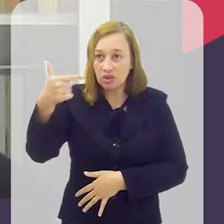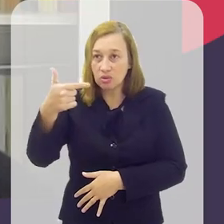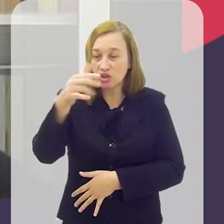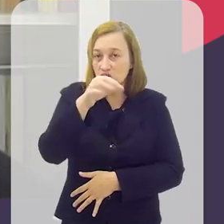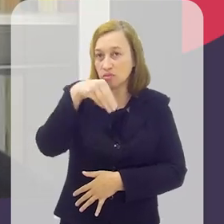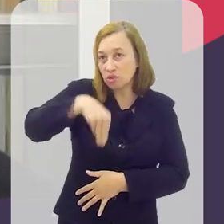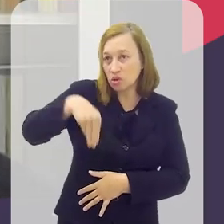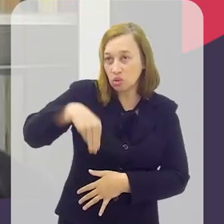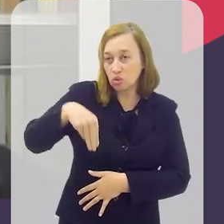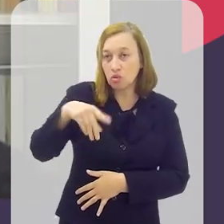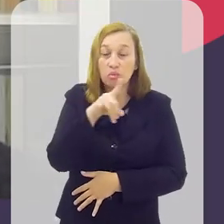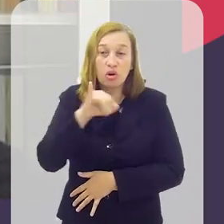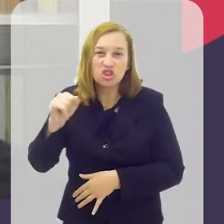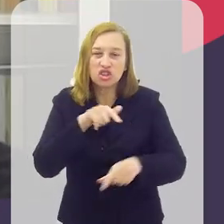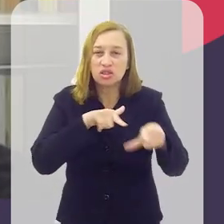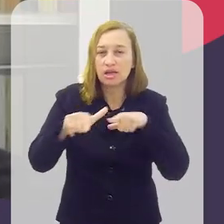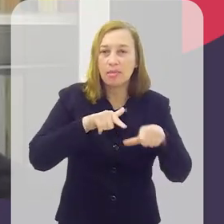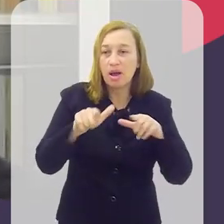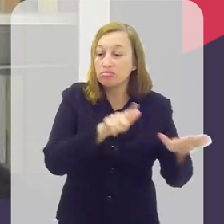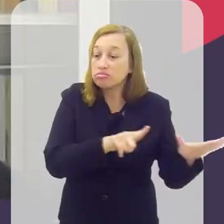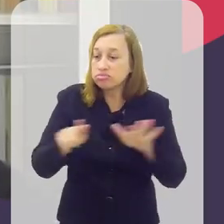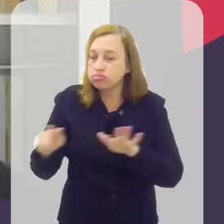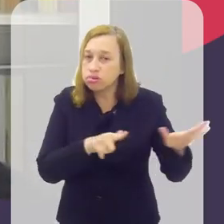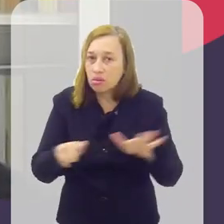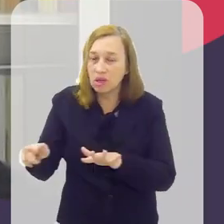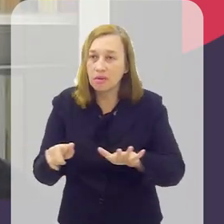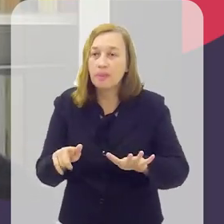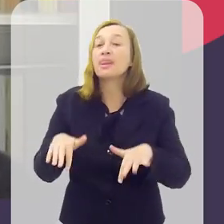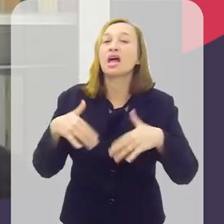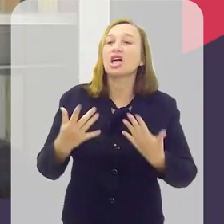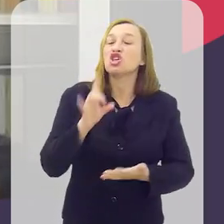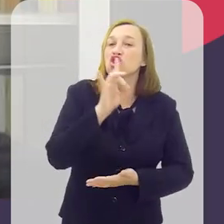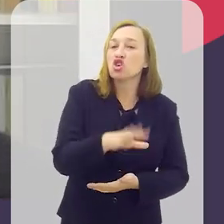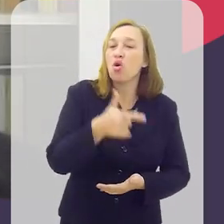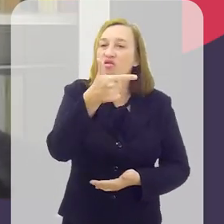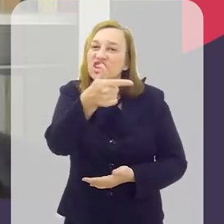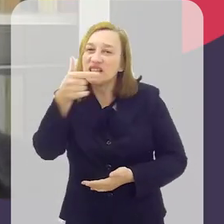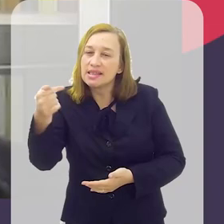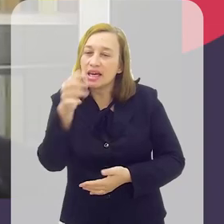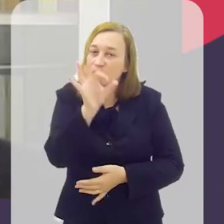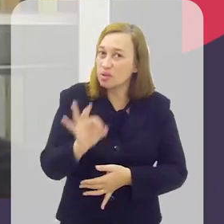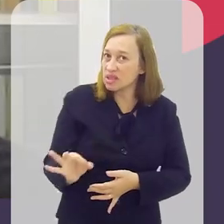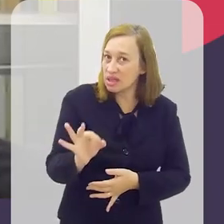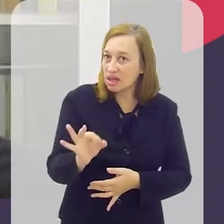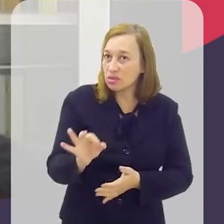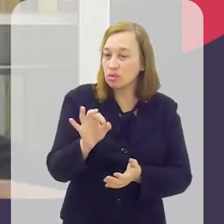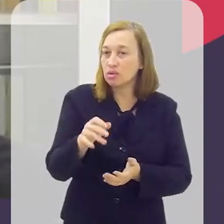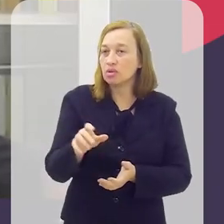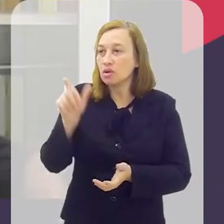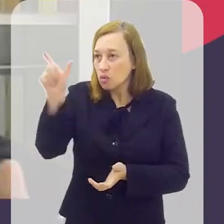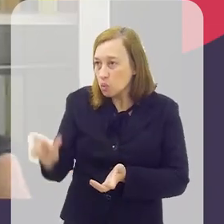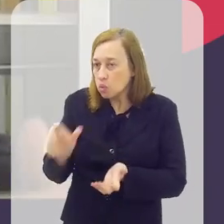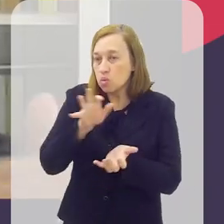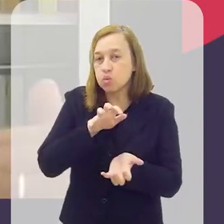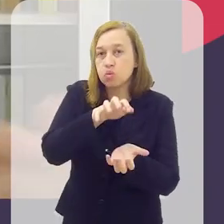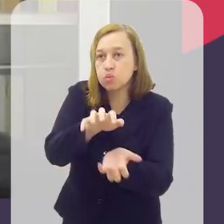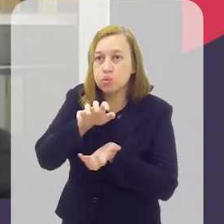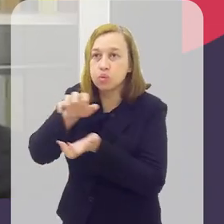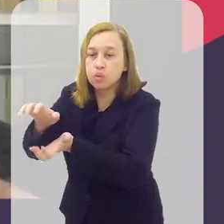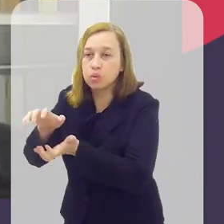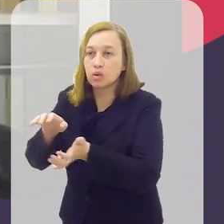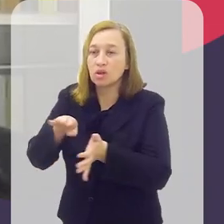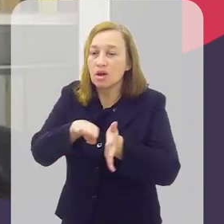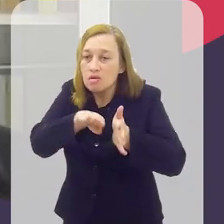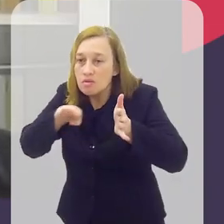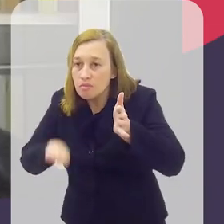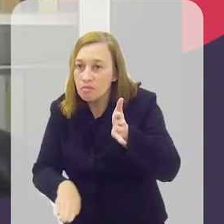de trabalho por semana, né? Enfim, somente 27% desses entregadores tinham uma jornada